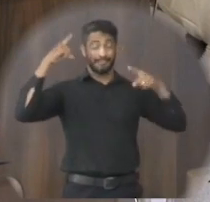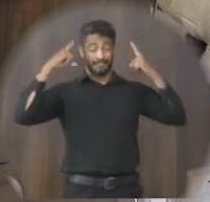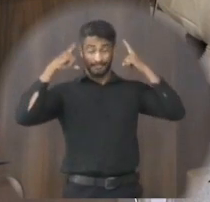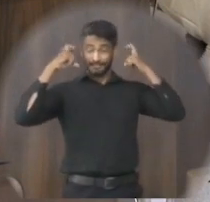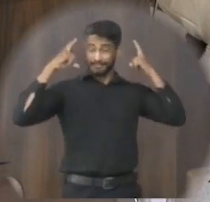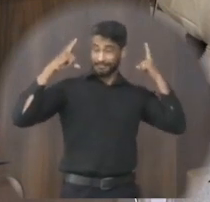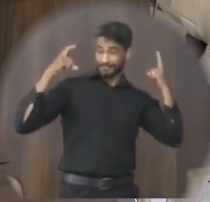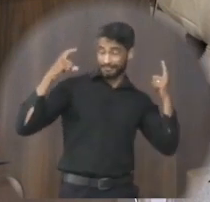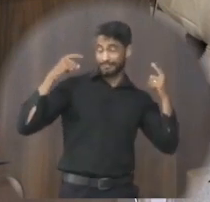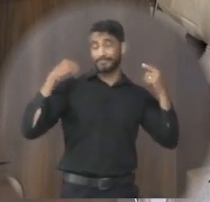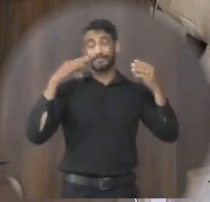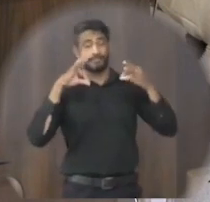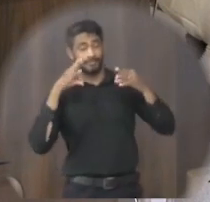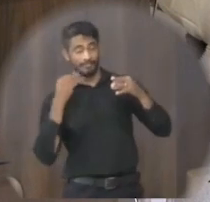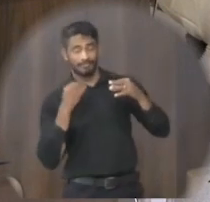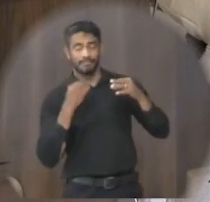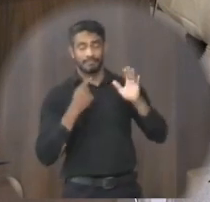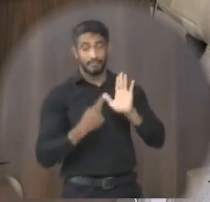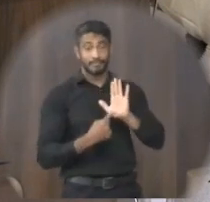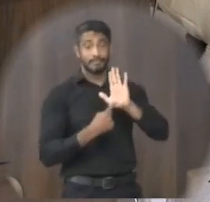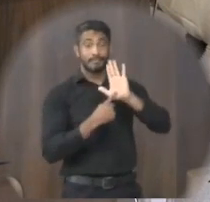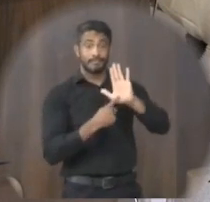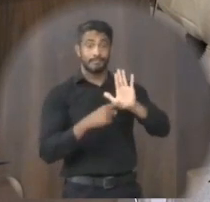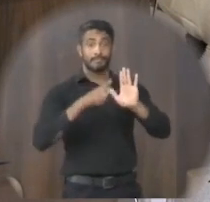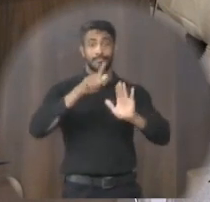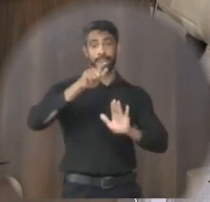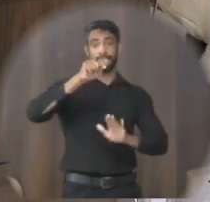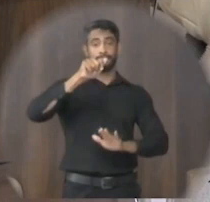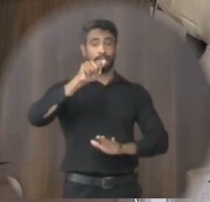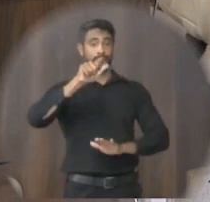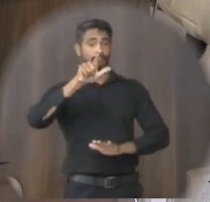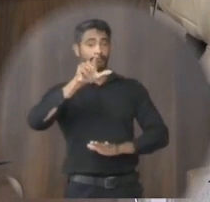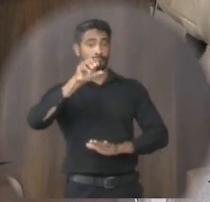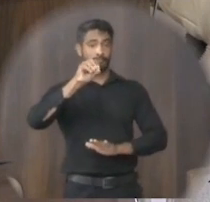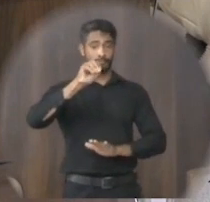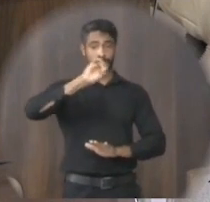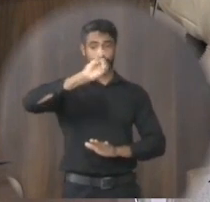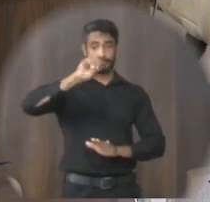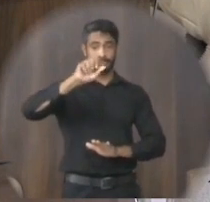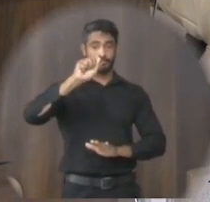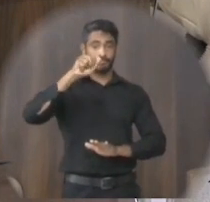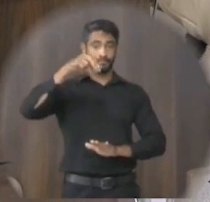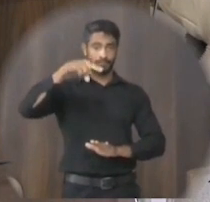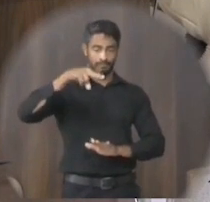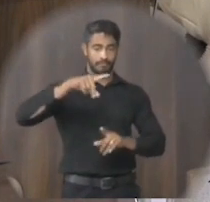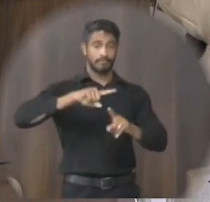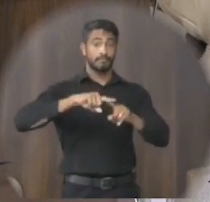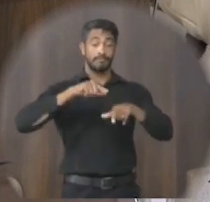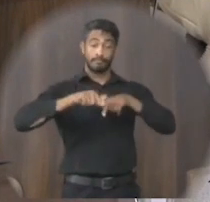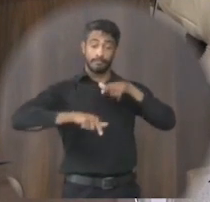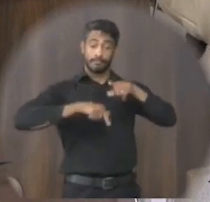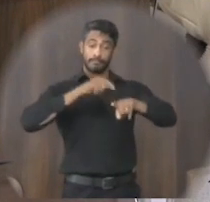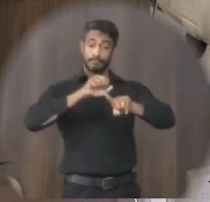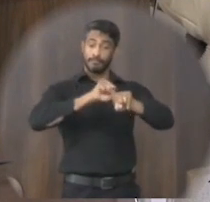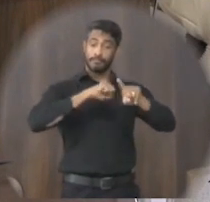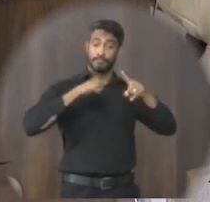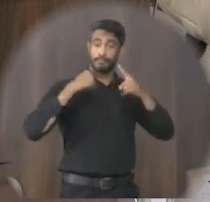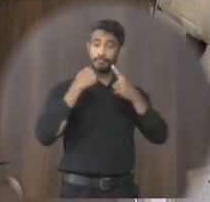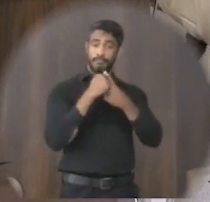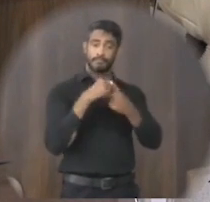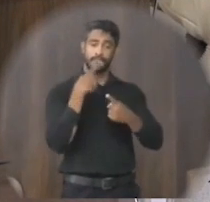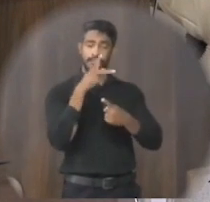Atlético que em evidência para destacar a galojan mas destacar a função social que a galojan